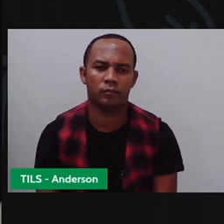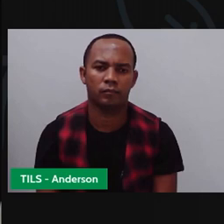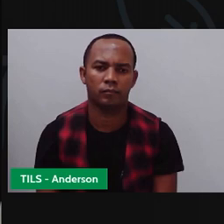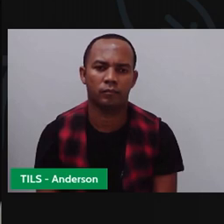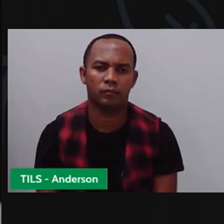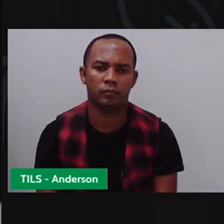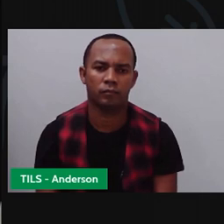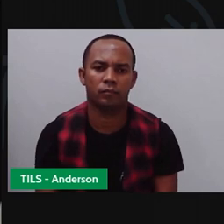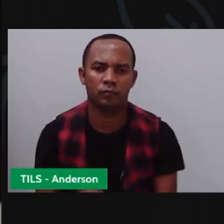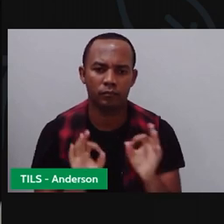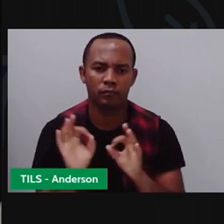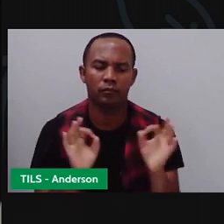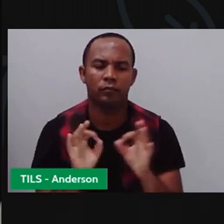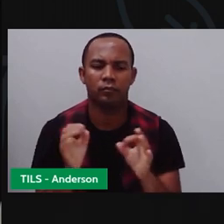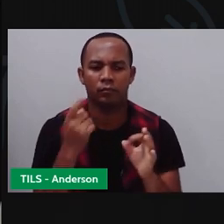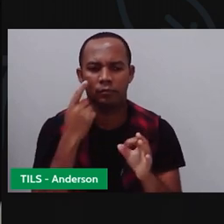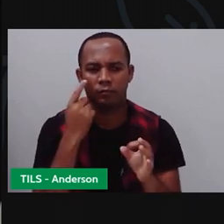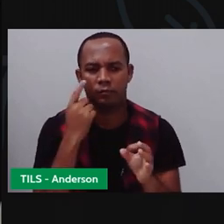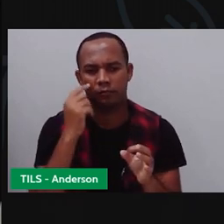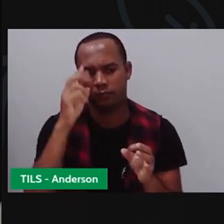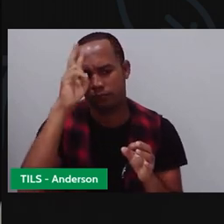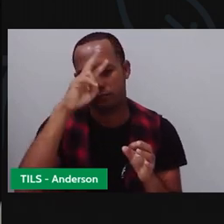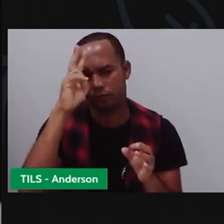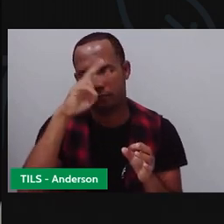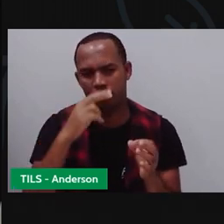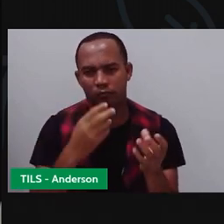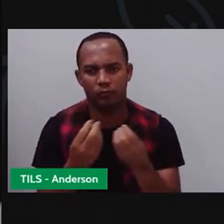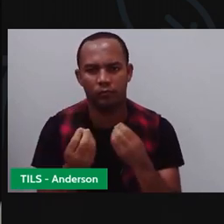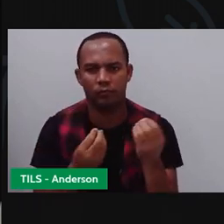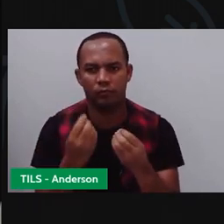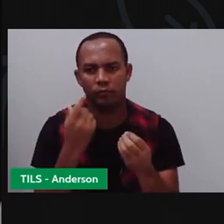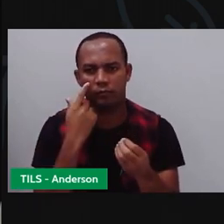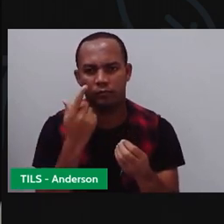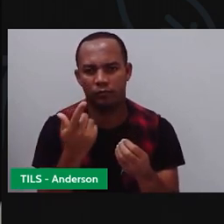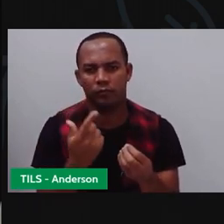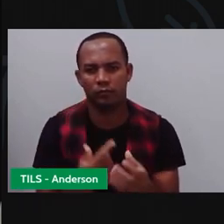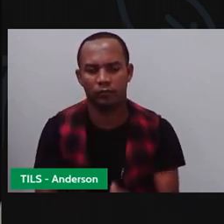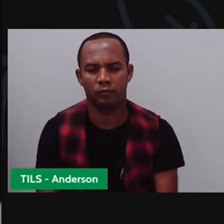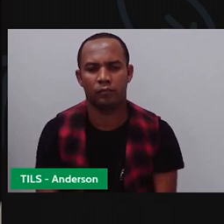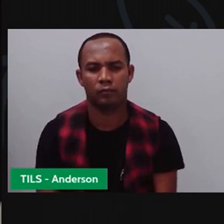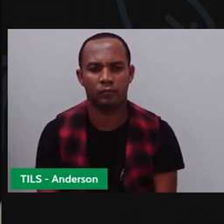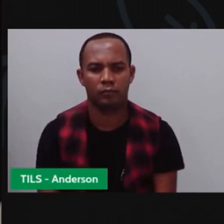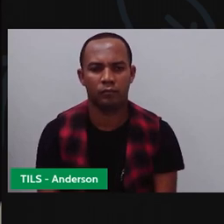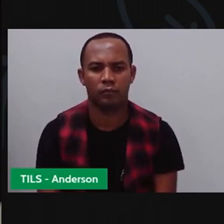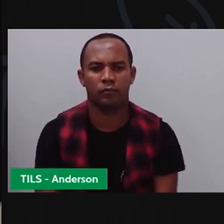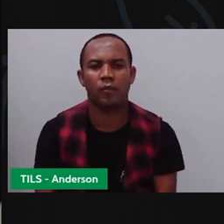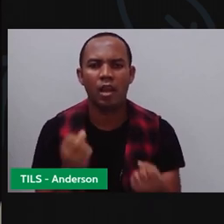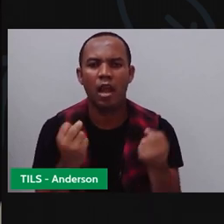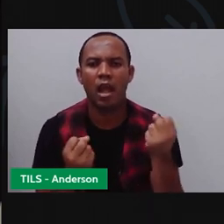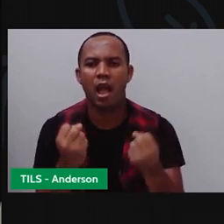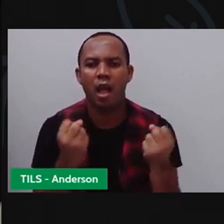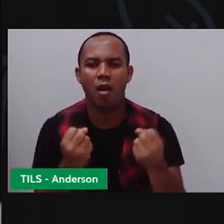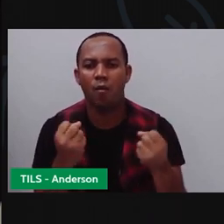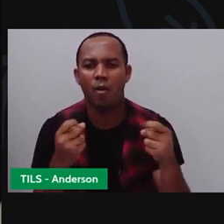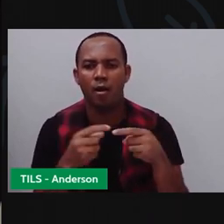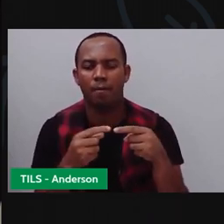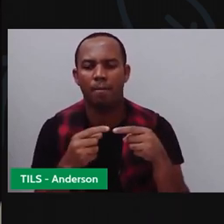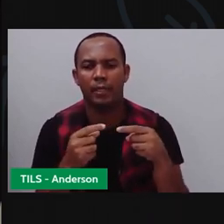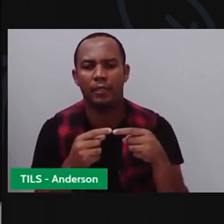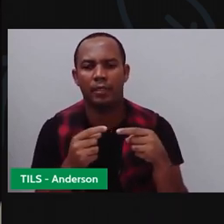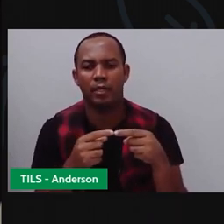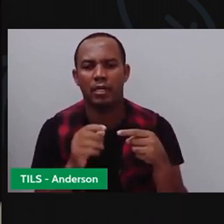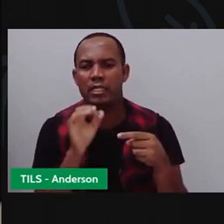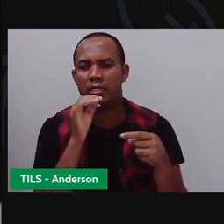E a prova vai lembrar para vocês o seguinte, tá? A gente está falando de carros aqui. A não está falando de